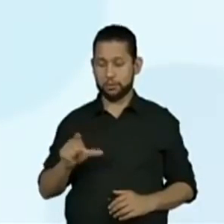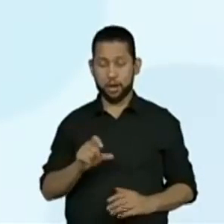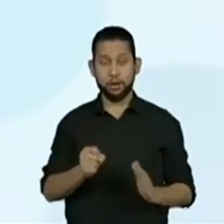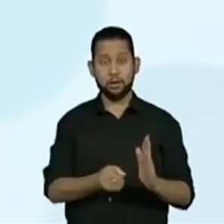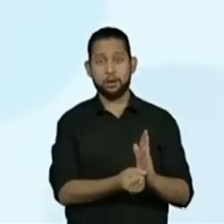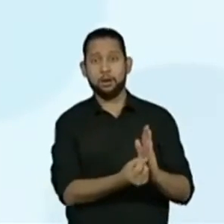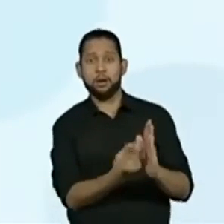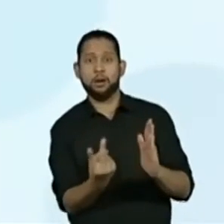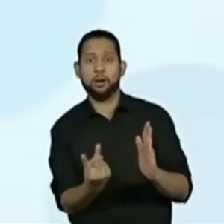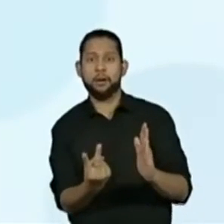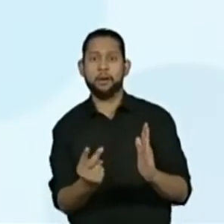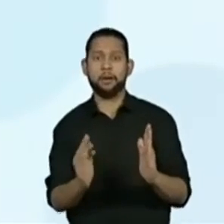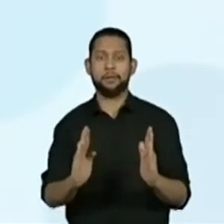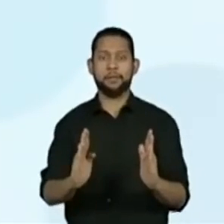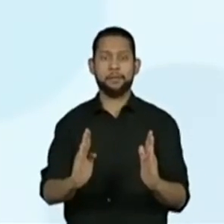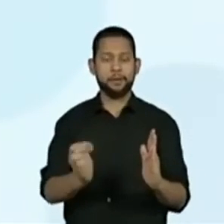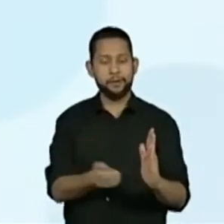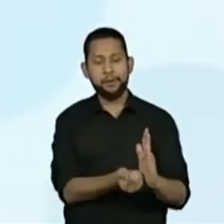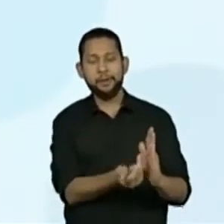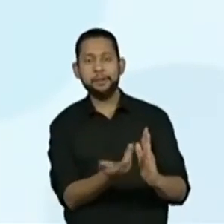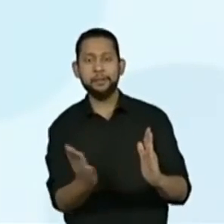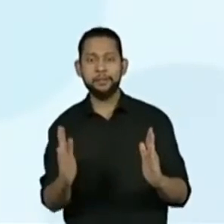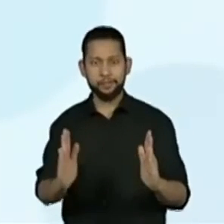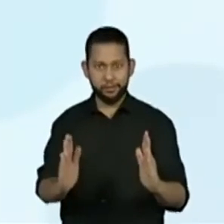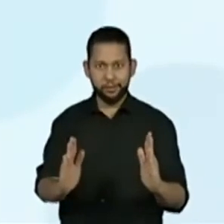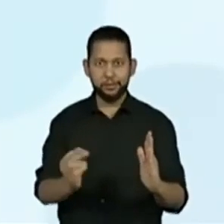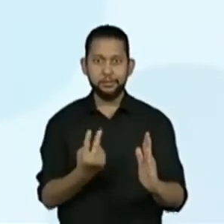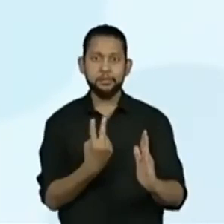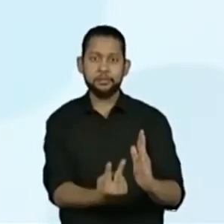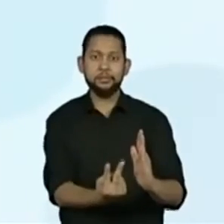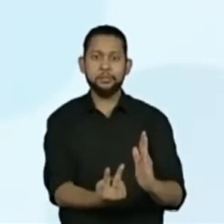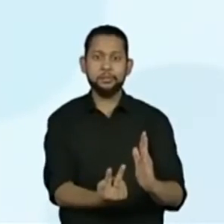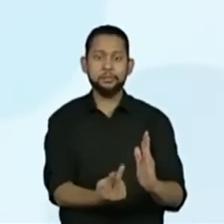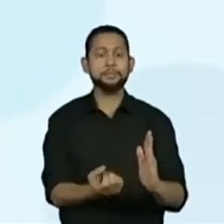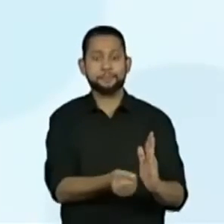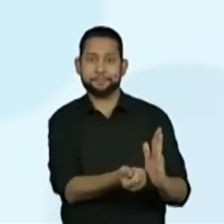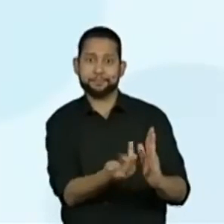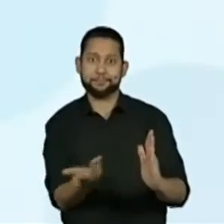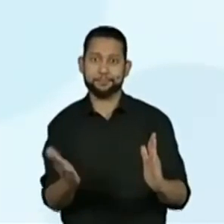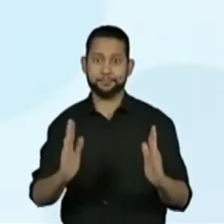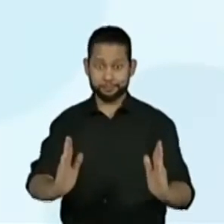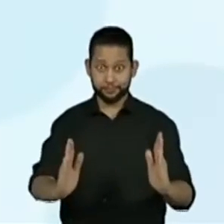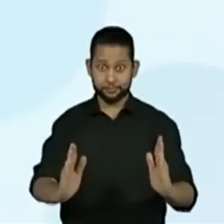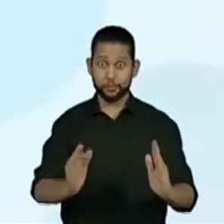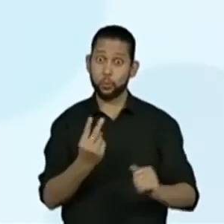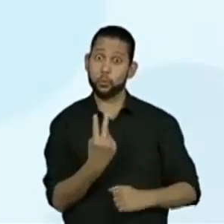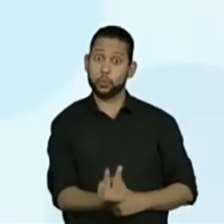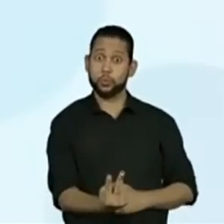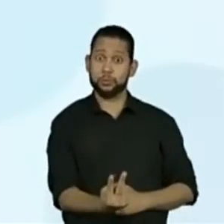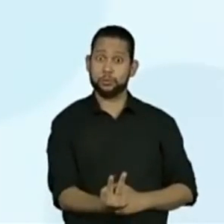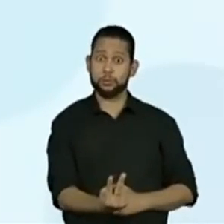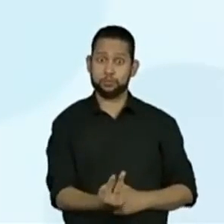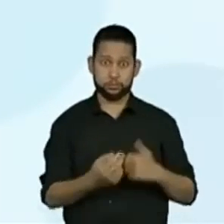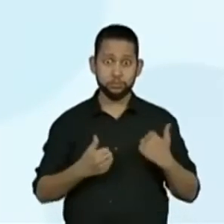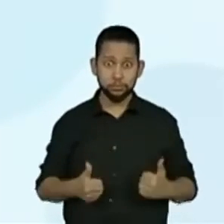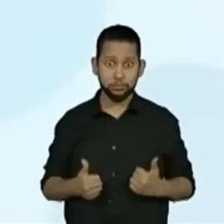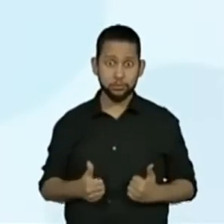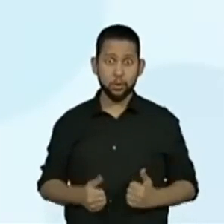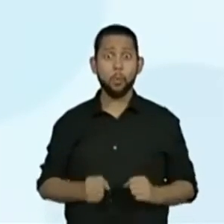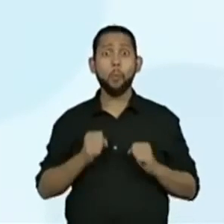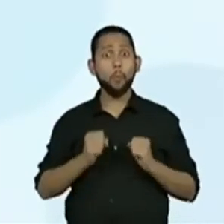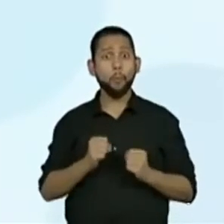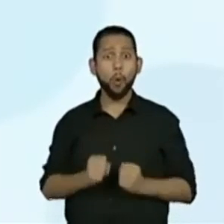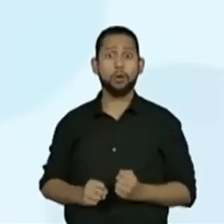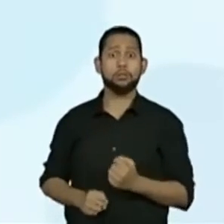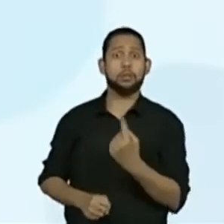é igual a 2, galera. Certo? Vamos